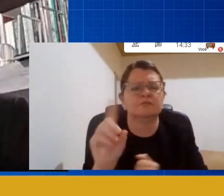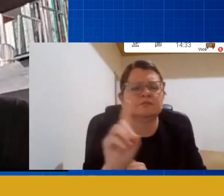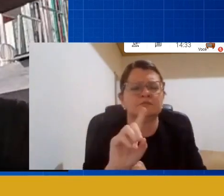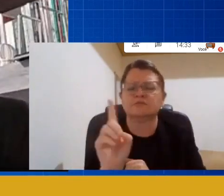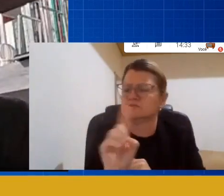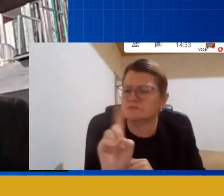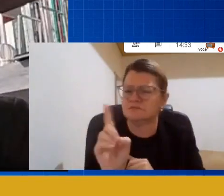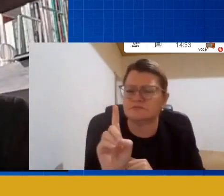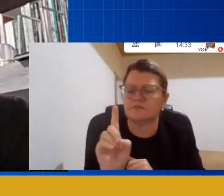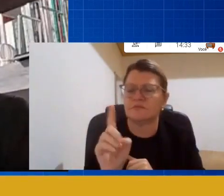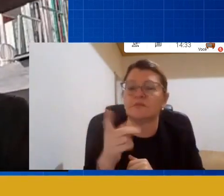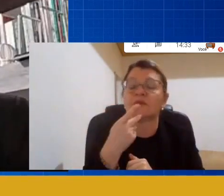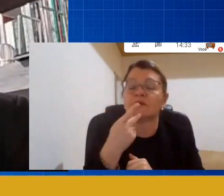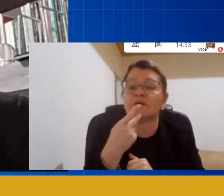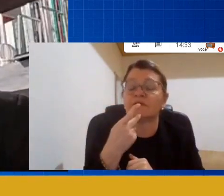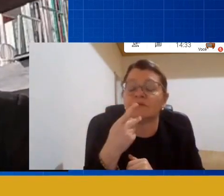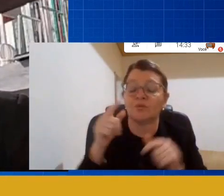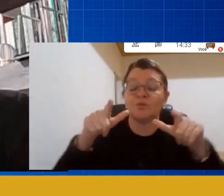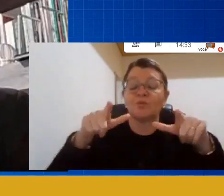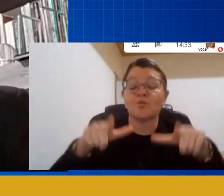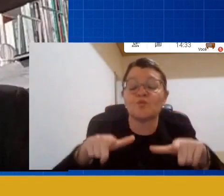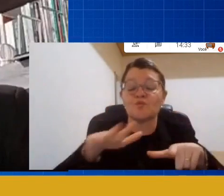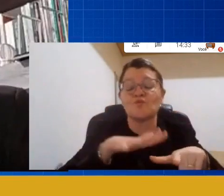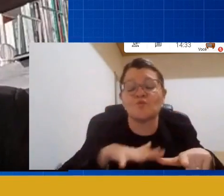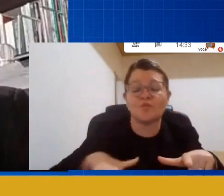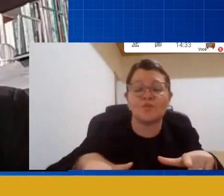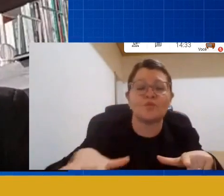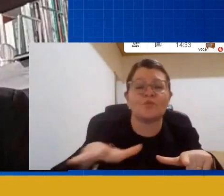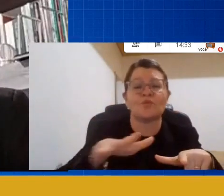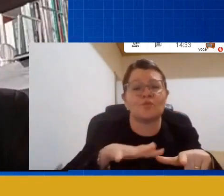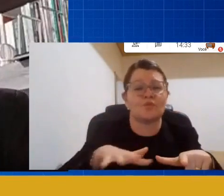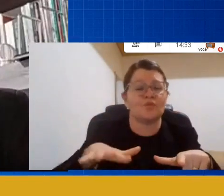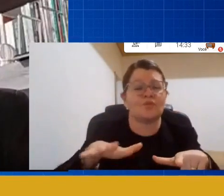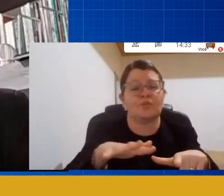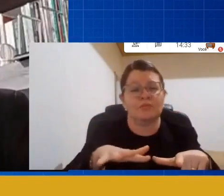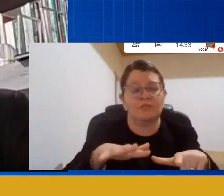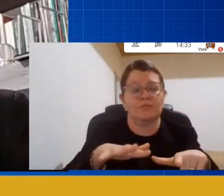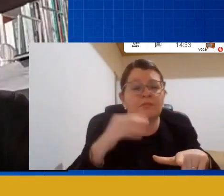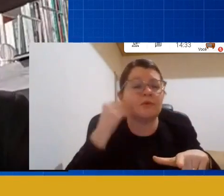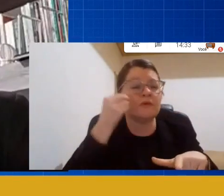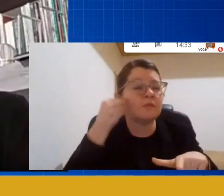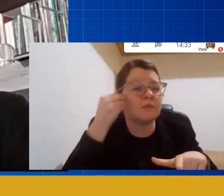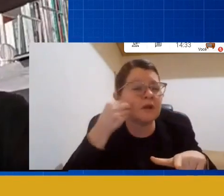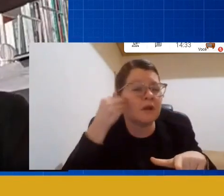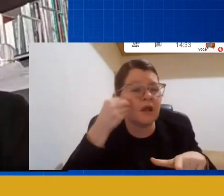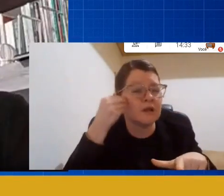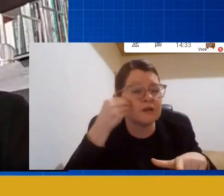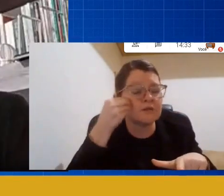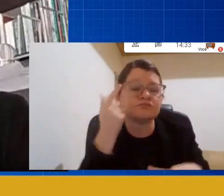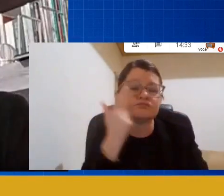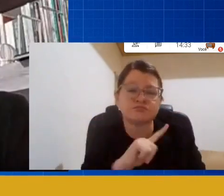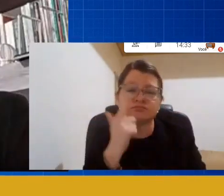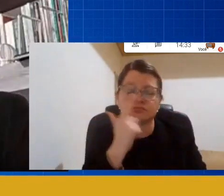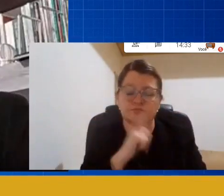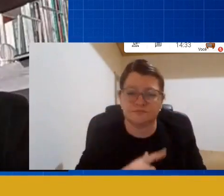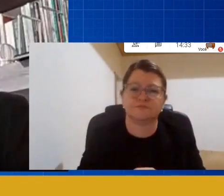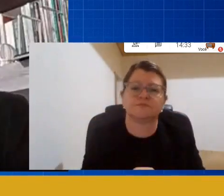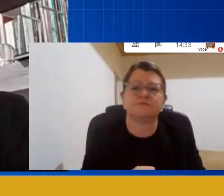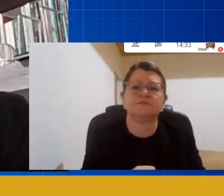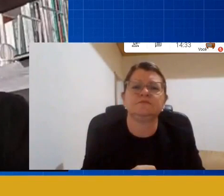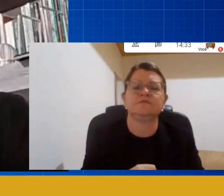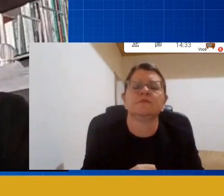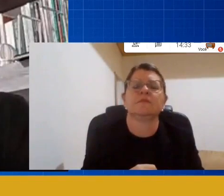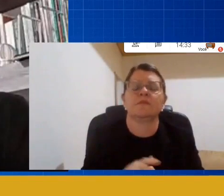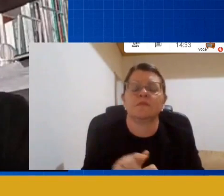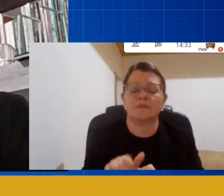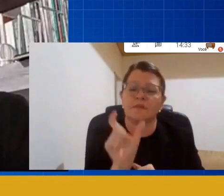verdadeiramente em dispor o ambiente para que isso aconteça essas experiências aconteçam e essa palavra brincar